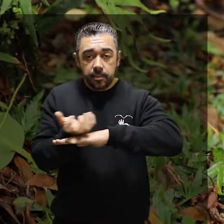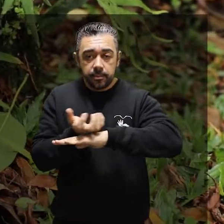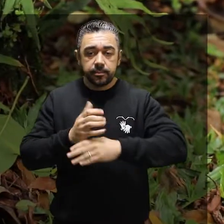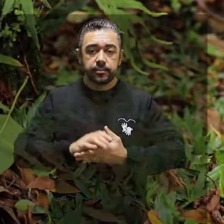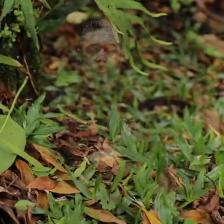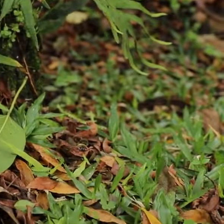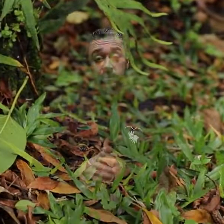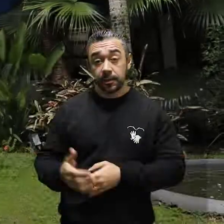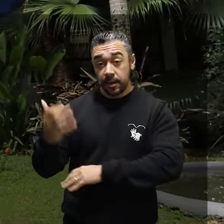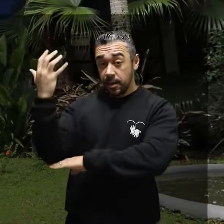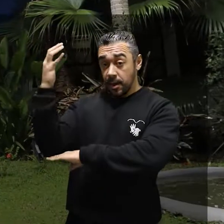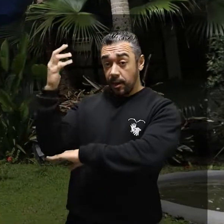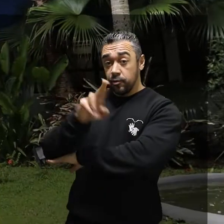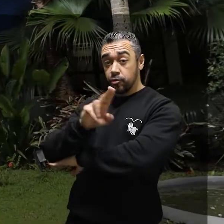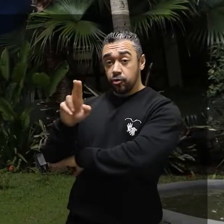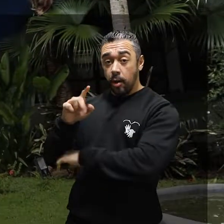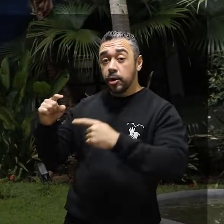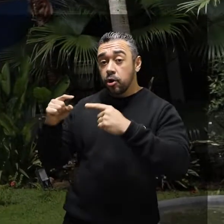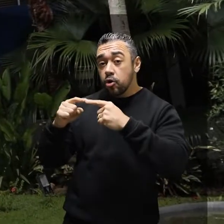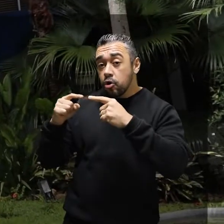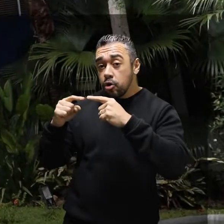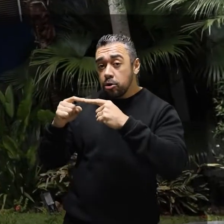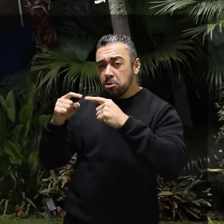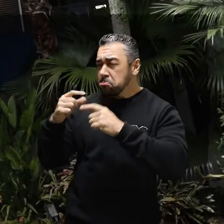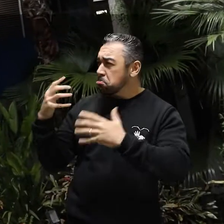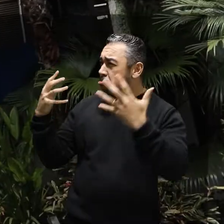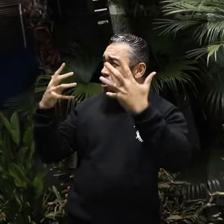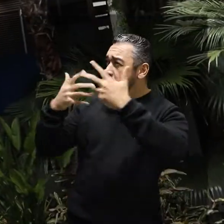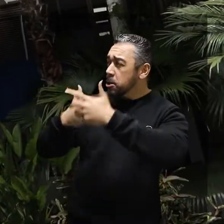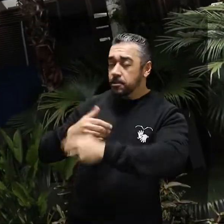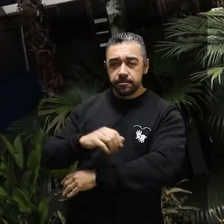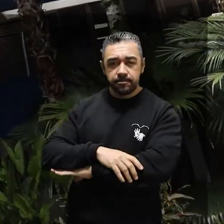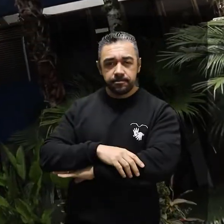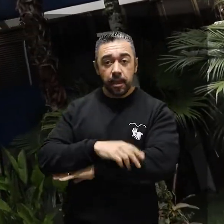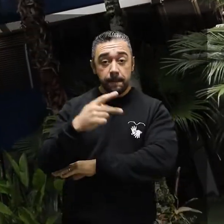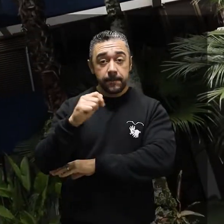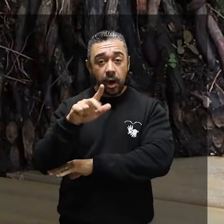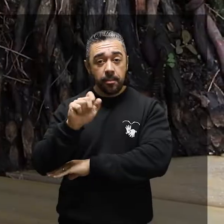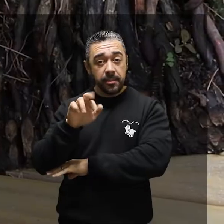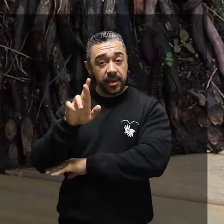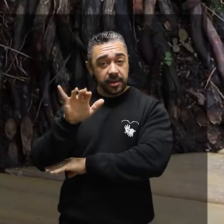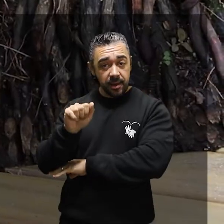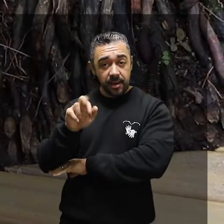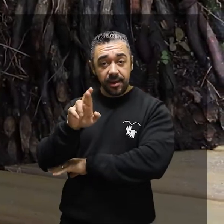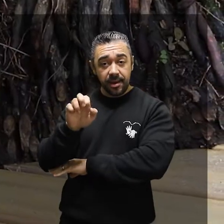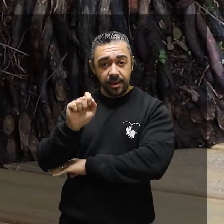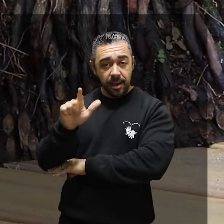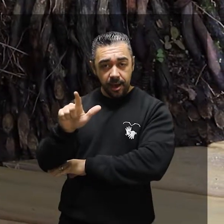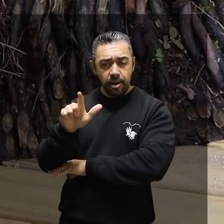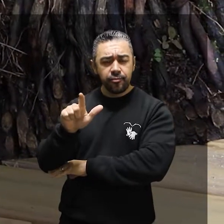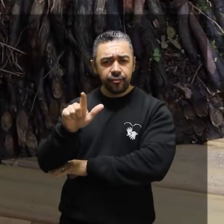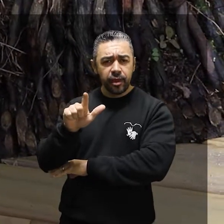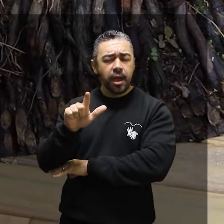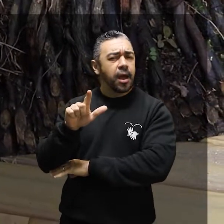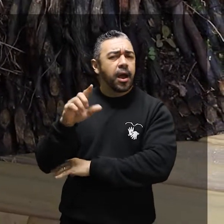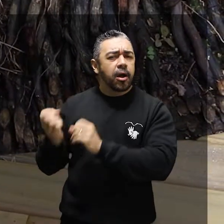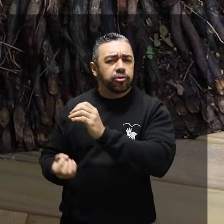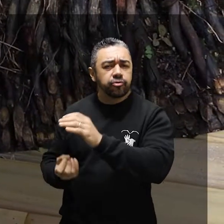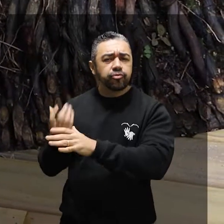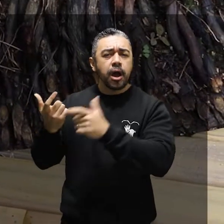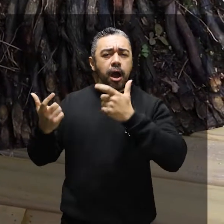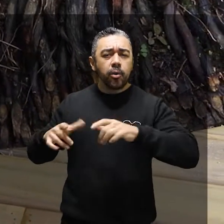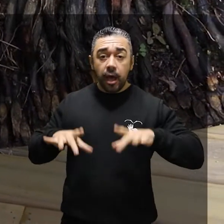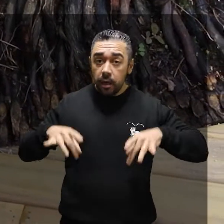Pampa. Esta árvore tem um nome que combina com a sua majestosidade, Palmeira Real. Essa espécie é de